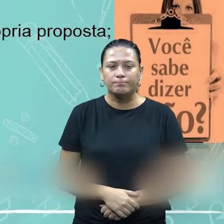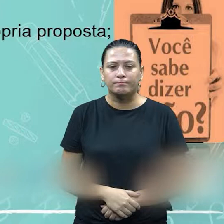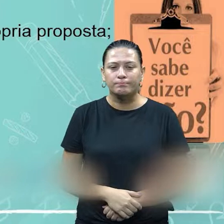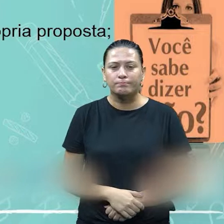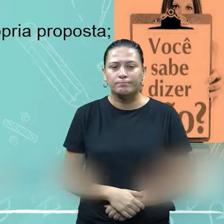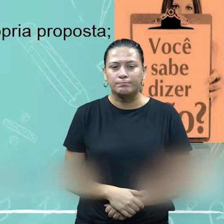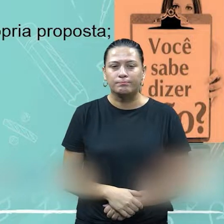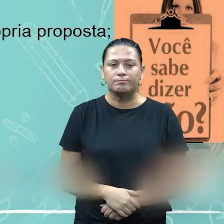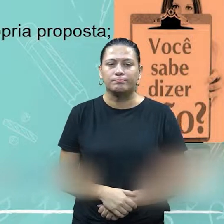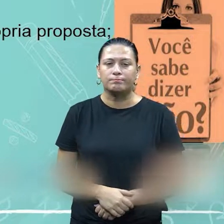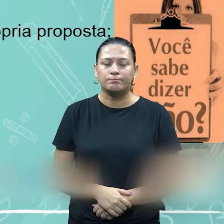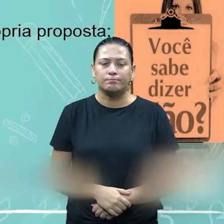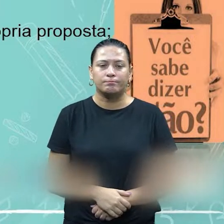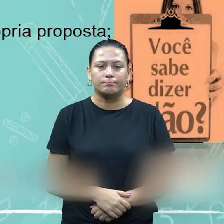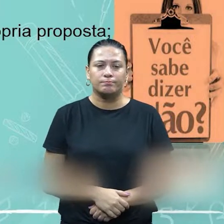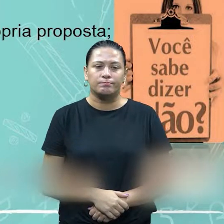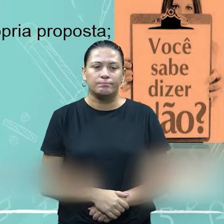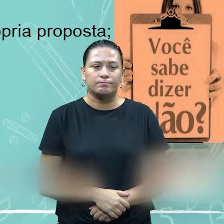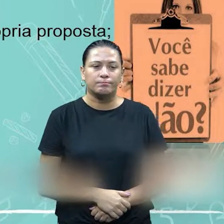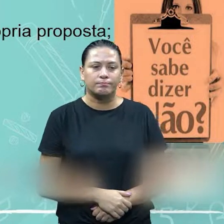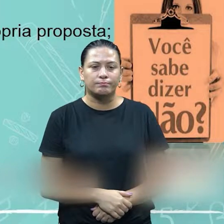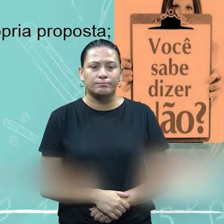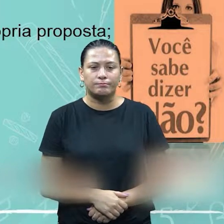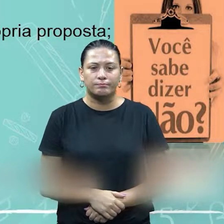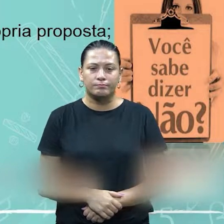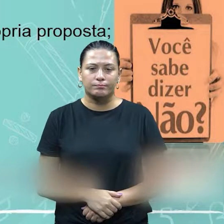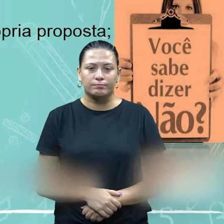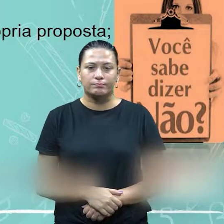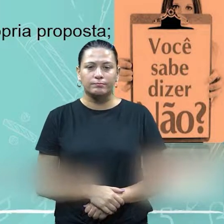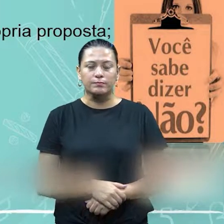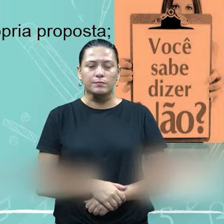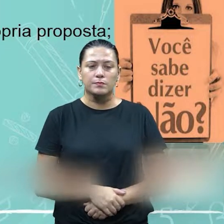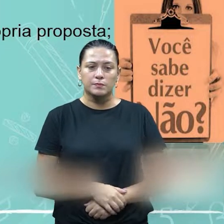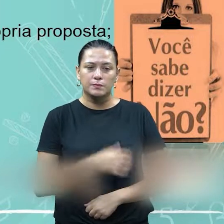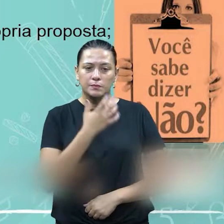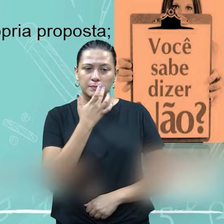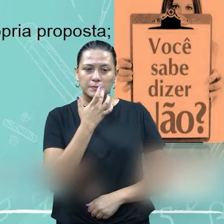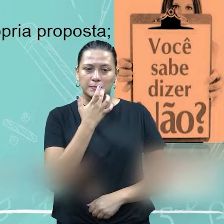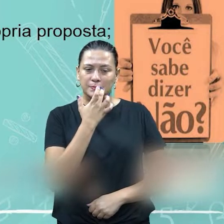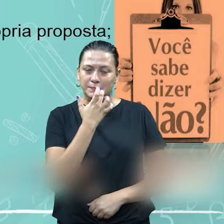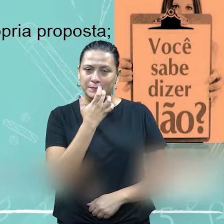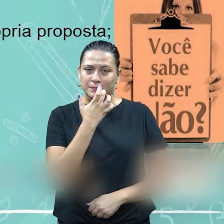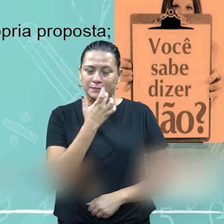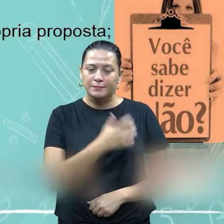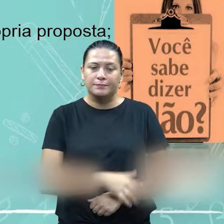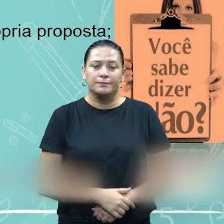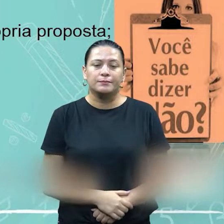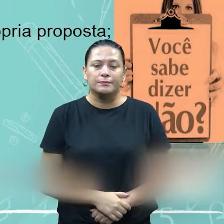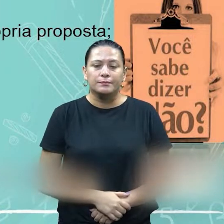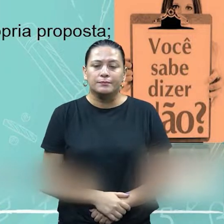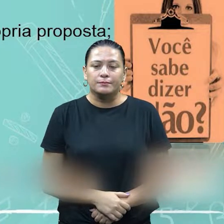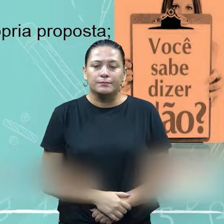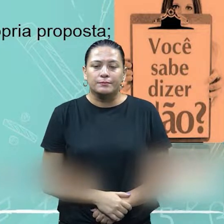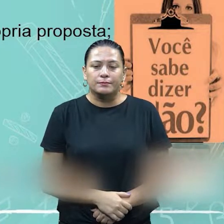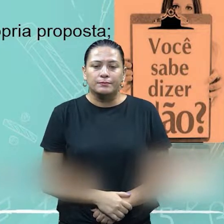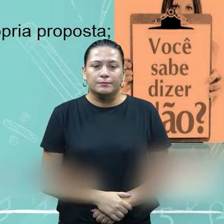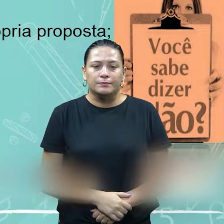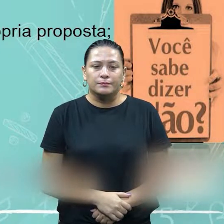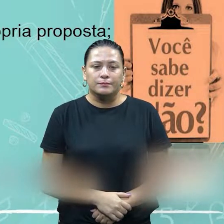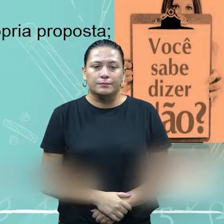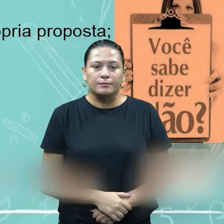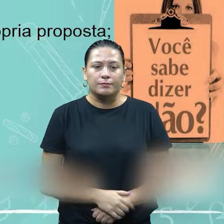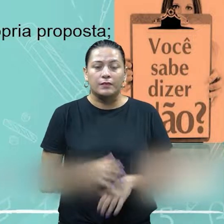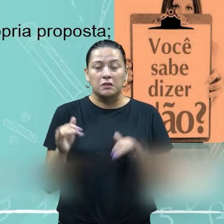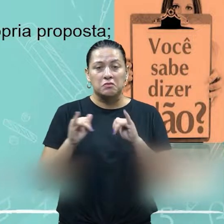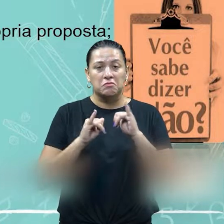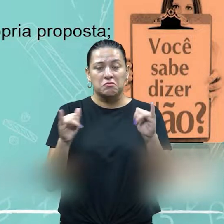Ser um certo cuidado também, né. E aí, vem a questão da ética novamente que eu estou relembrando isso para vocês. Então, utilizar